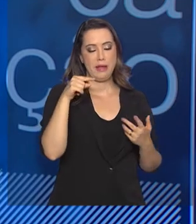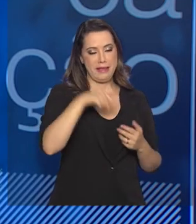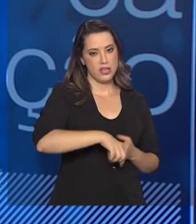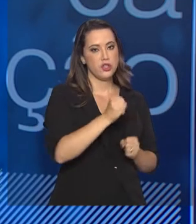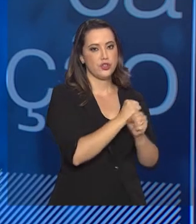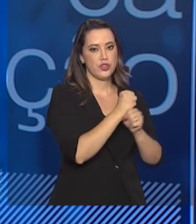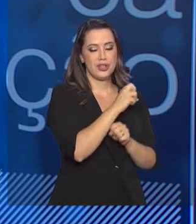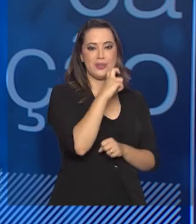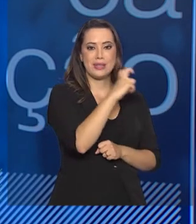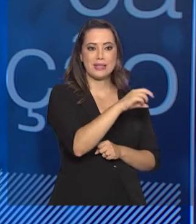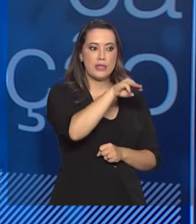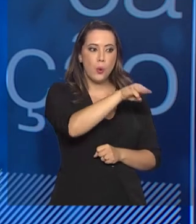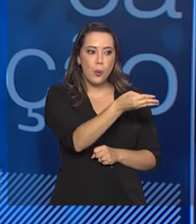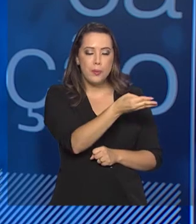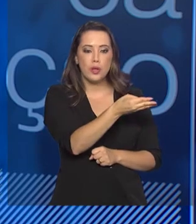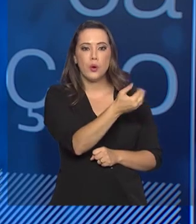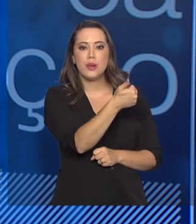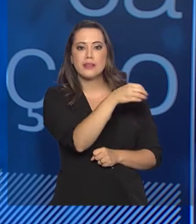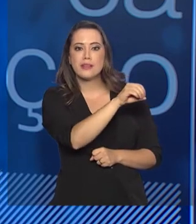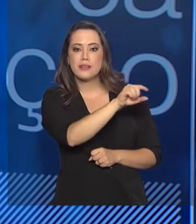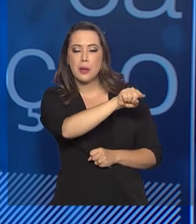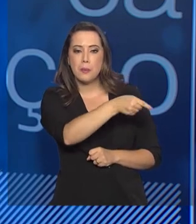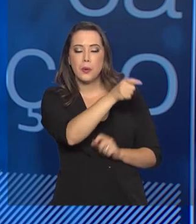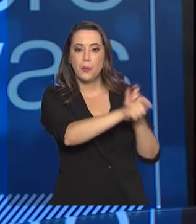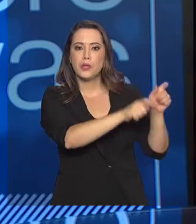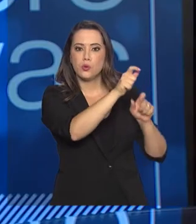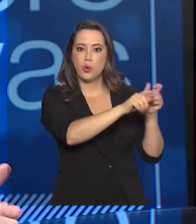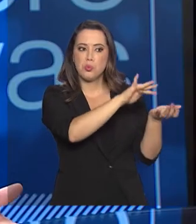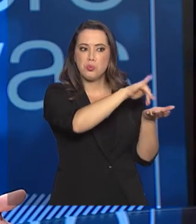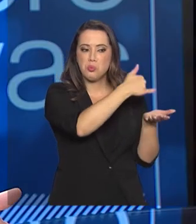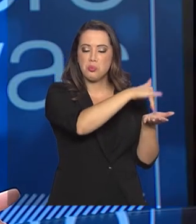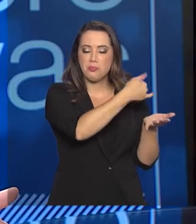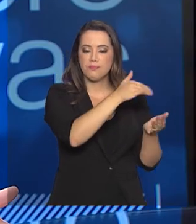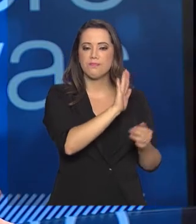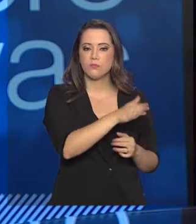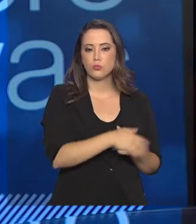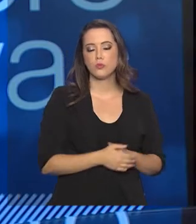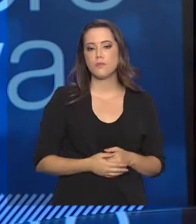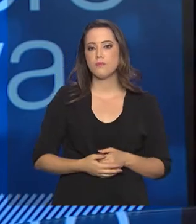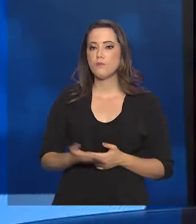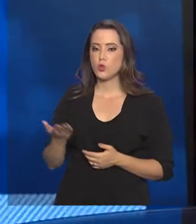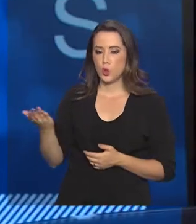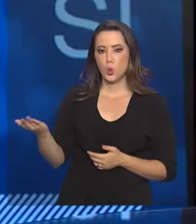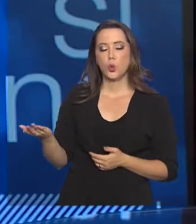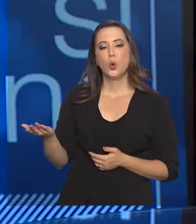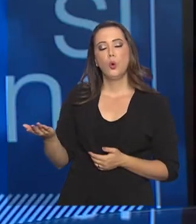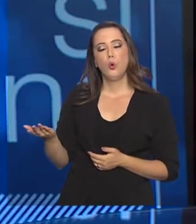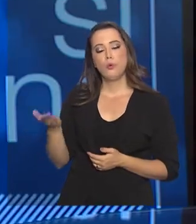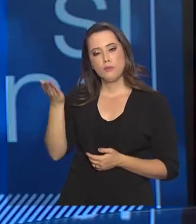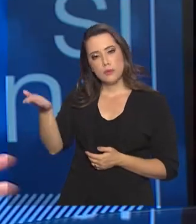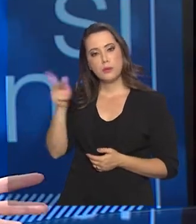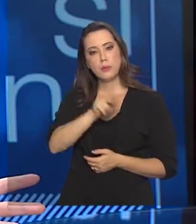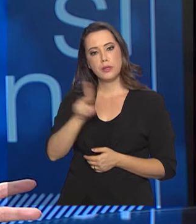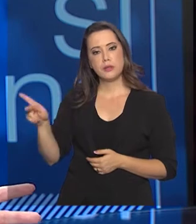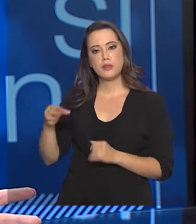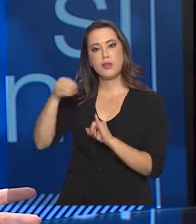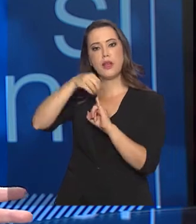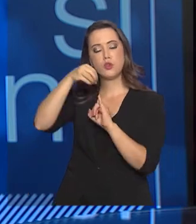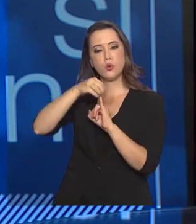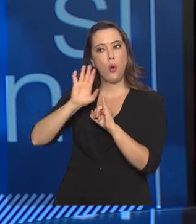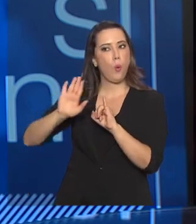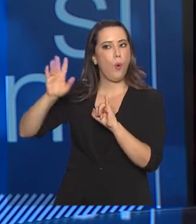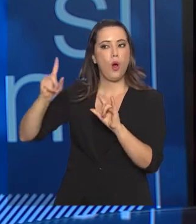mil participantes. E o senhor sendo o presidente do Inep, qual que é o desafio maior a ser